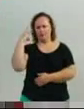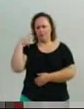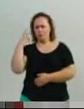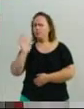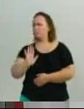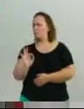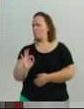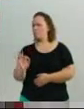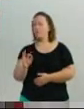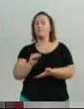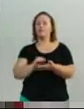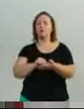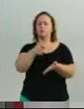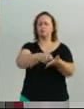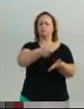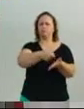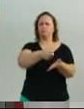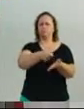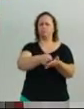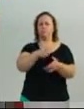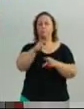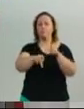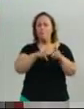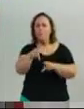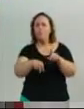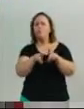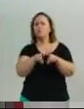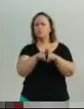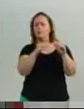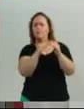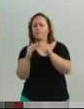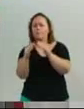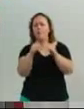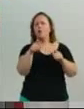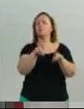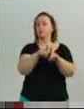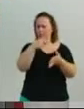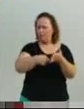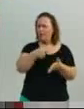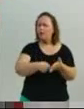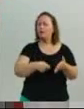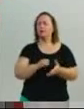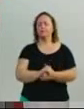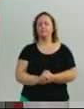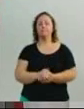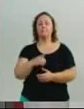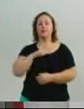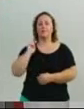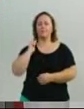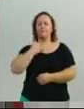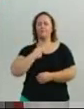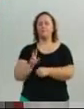em cima do fiscal Luciano, que estive até visitando ele semana passada, ele me passou um parecer, um parecer que